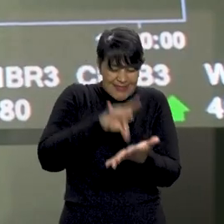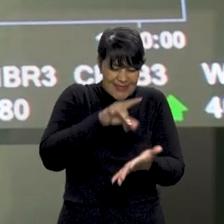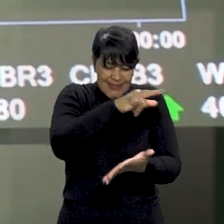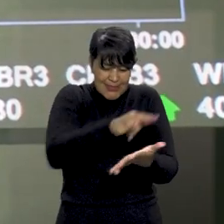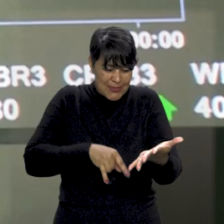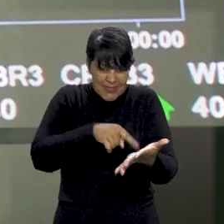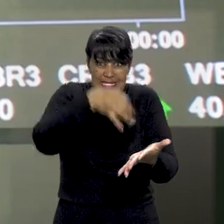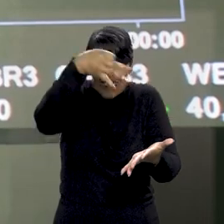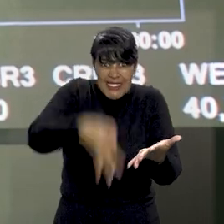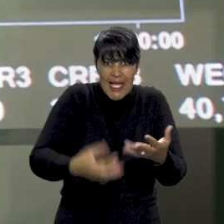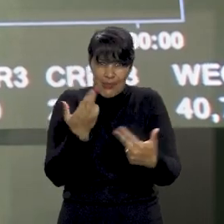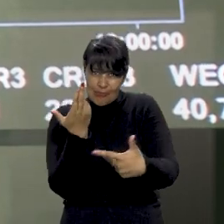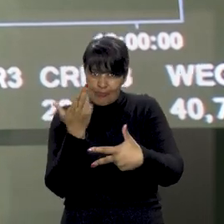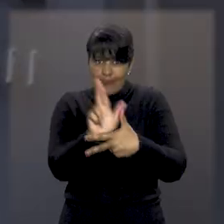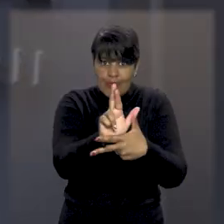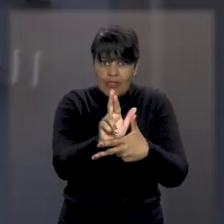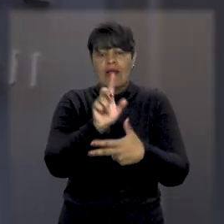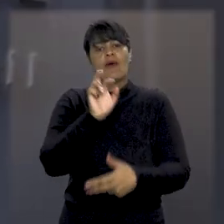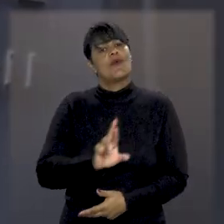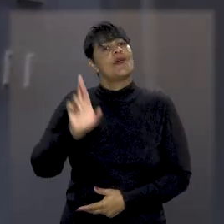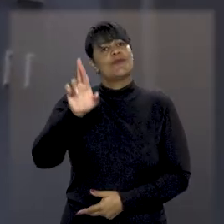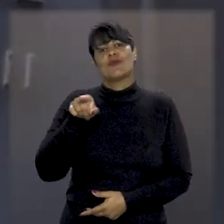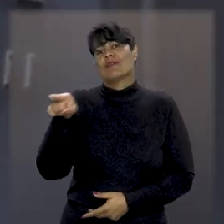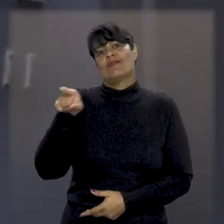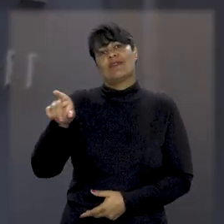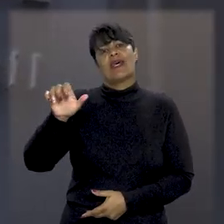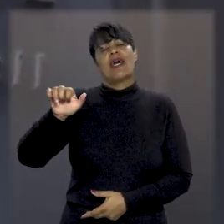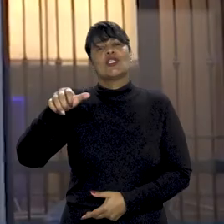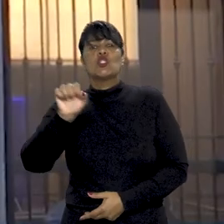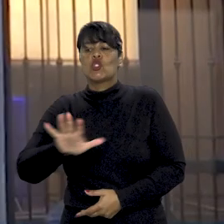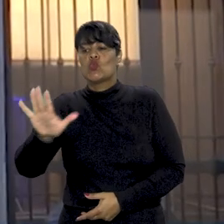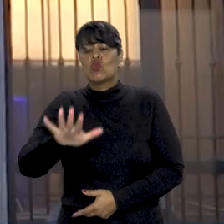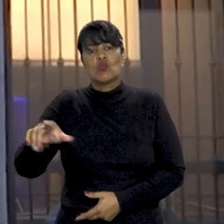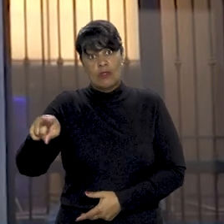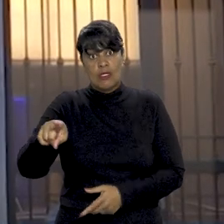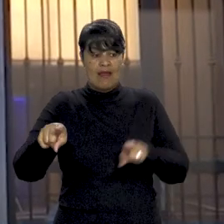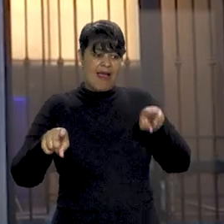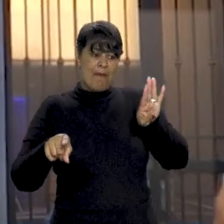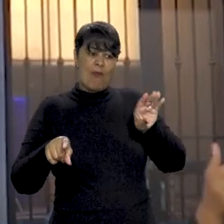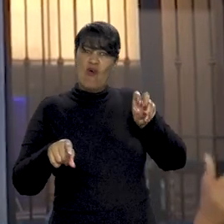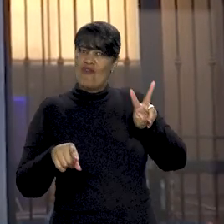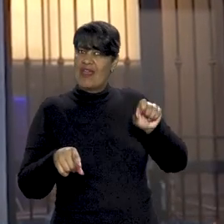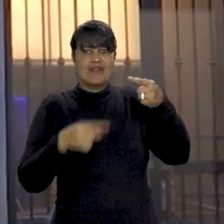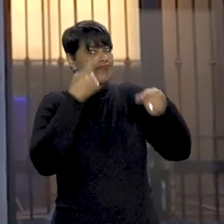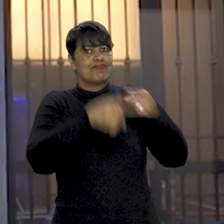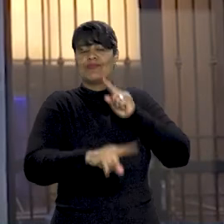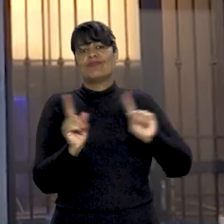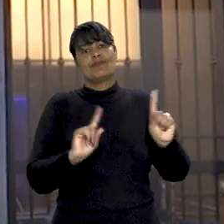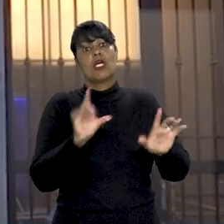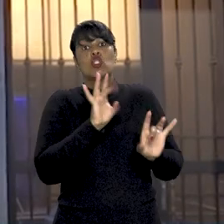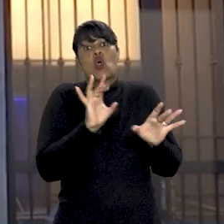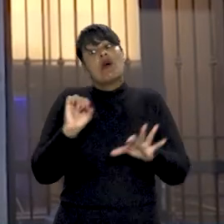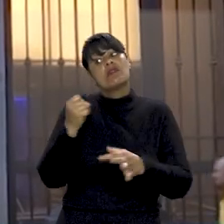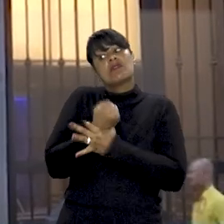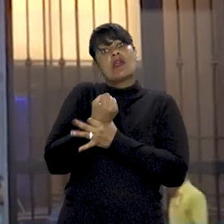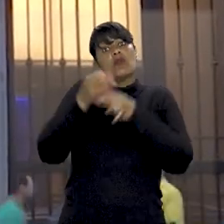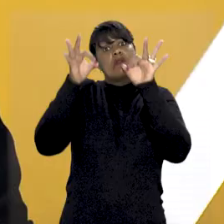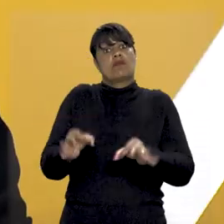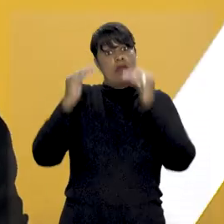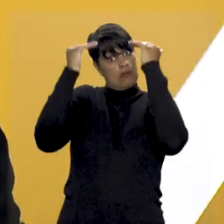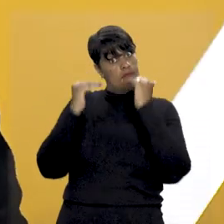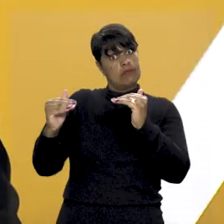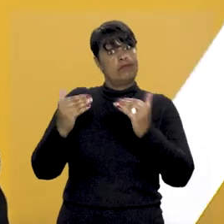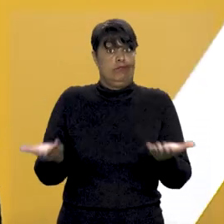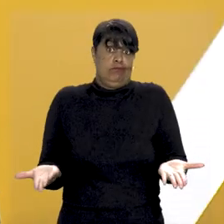ações é da sociedade corretora e não da Bovespa, a quem cabe apenas assegurar o cumprimento da ordem dada.